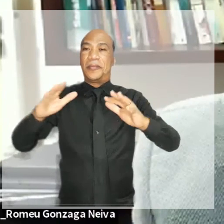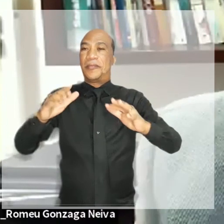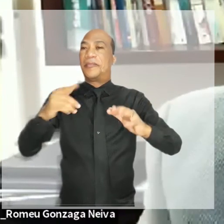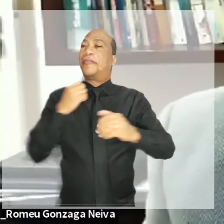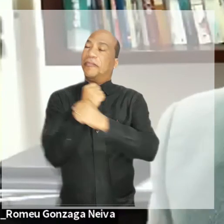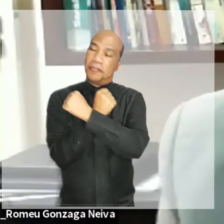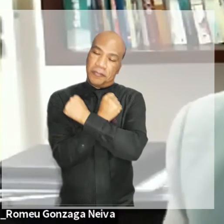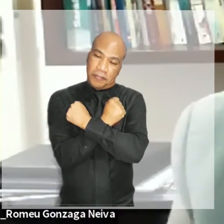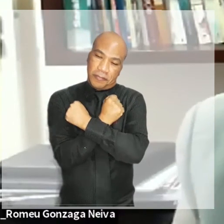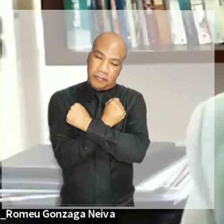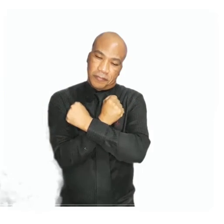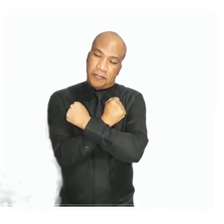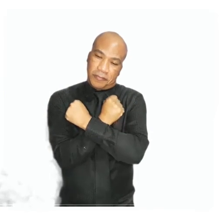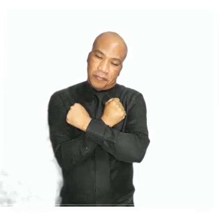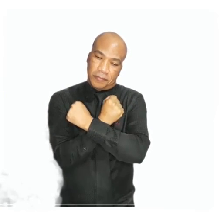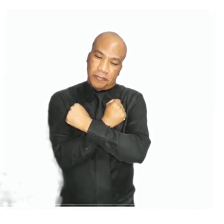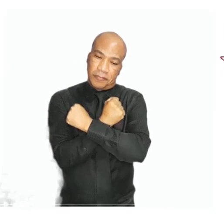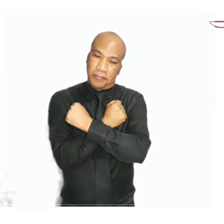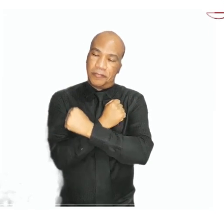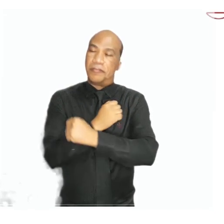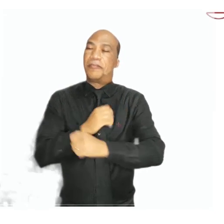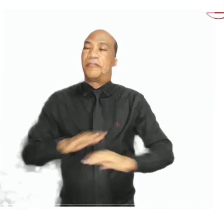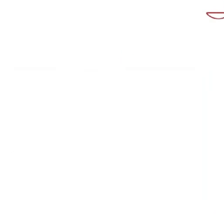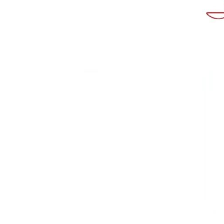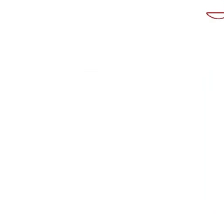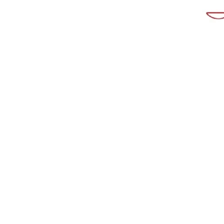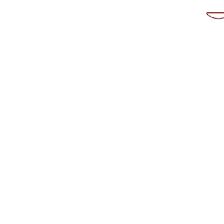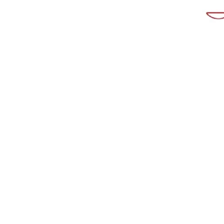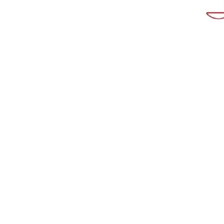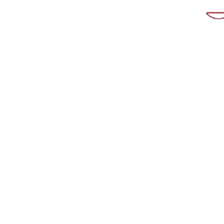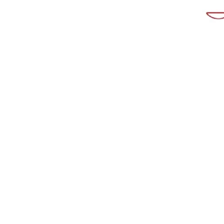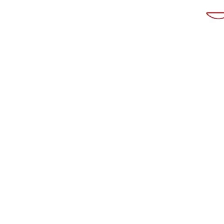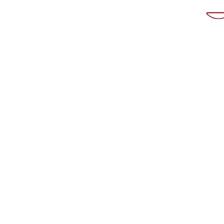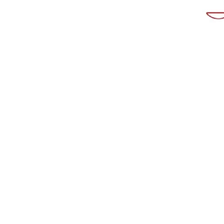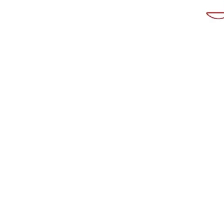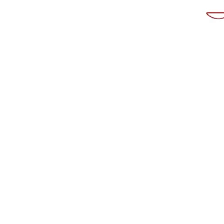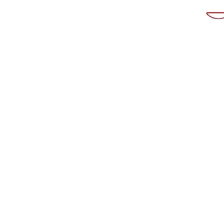efusivo. Obrigado. Obrigado. Obrigado. Obrigado.